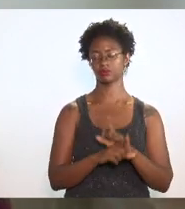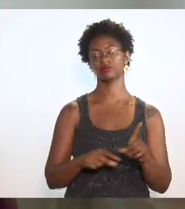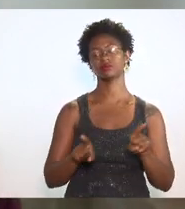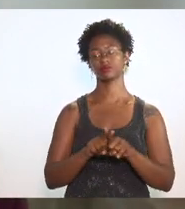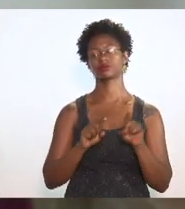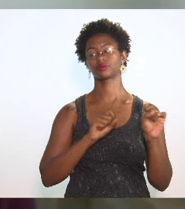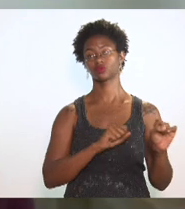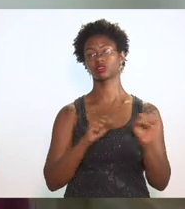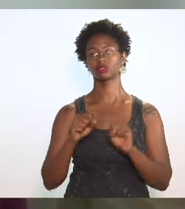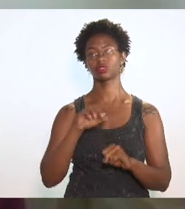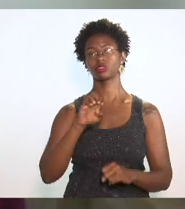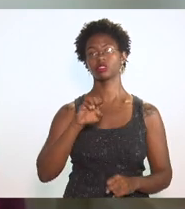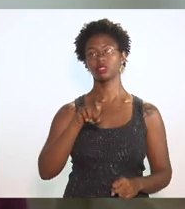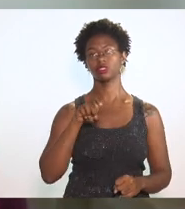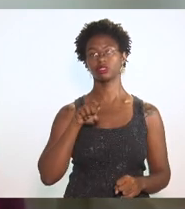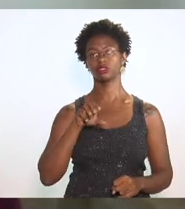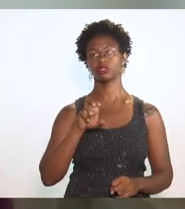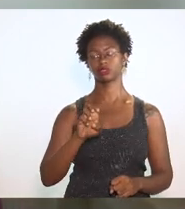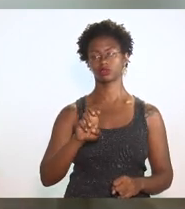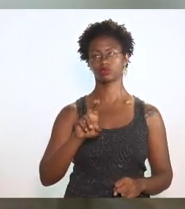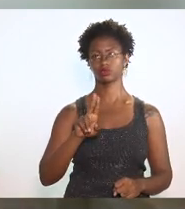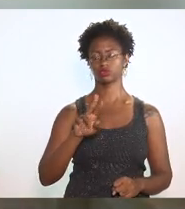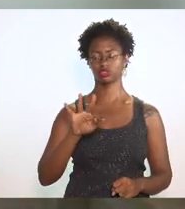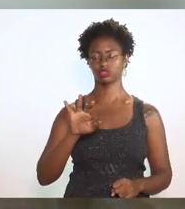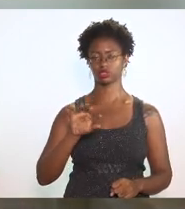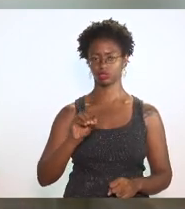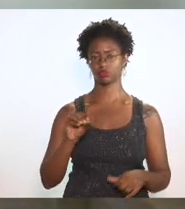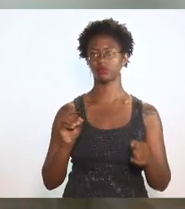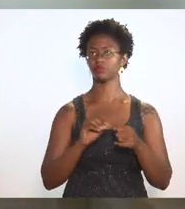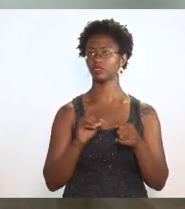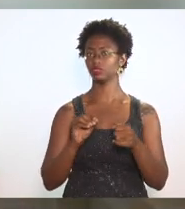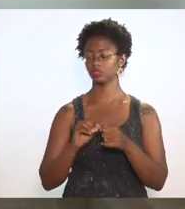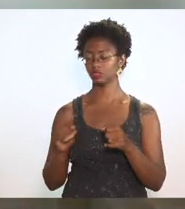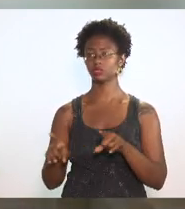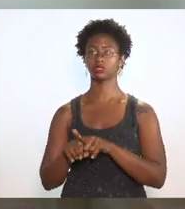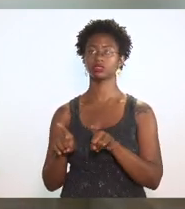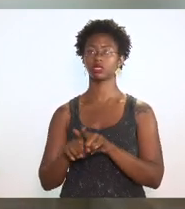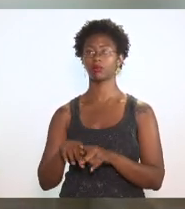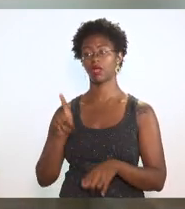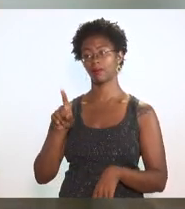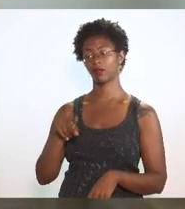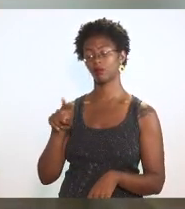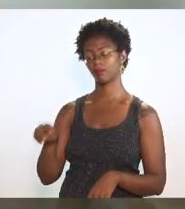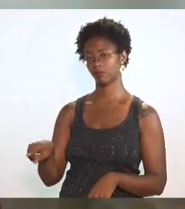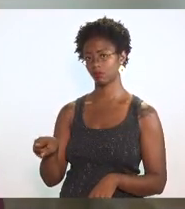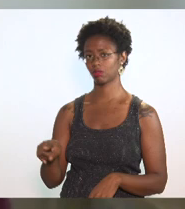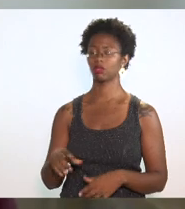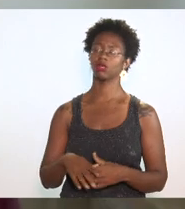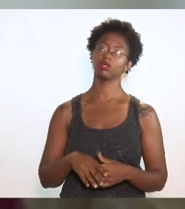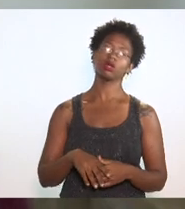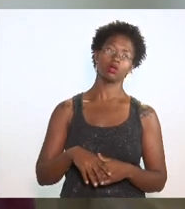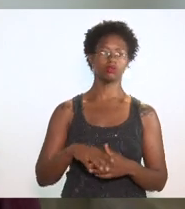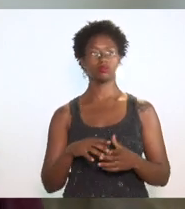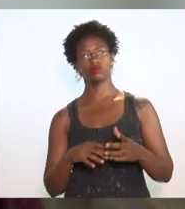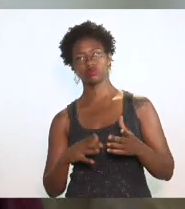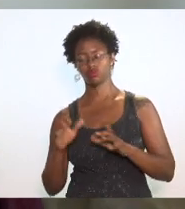poder executivo sancionar vetar integralmente ou vetar